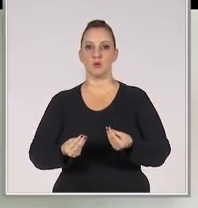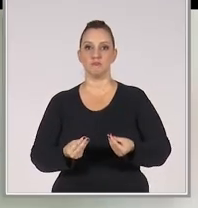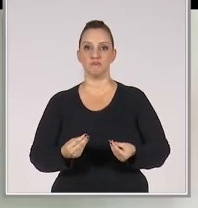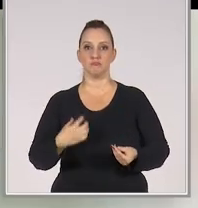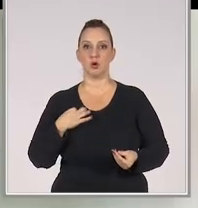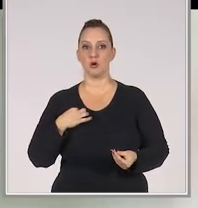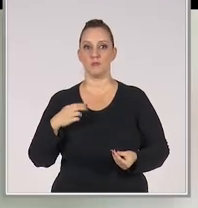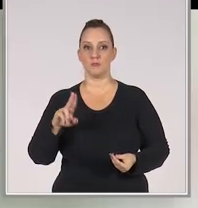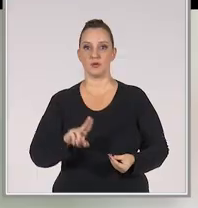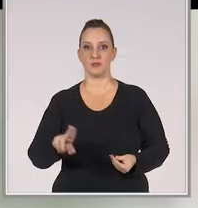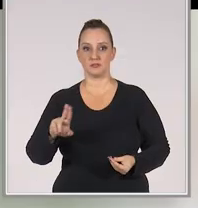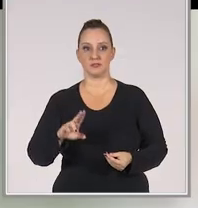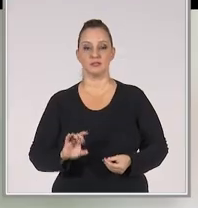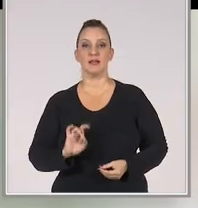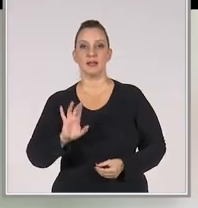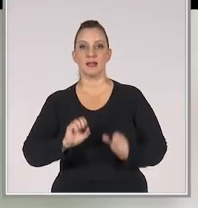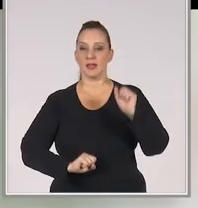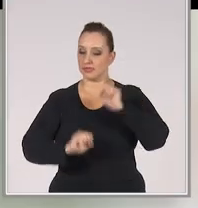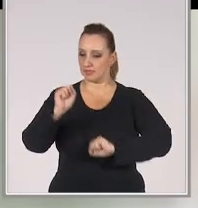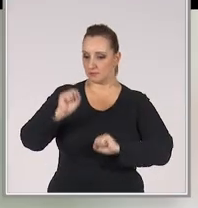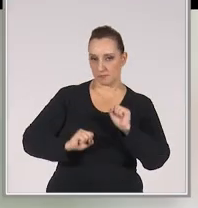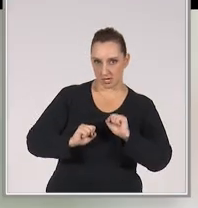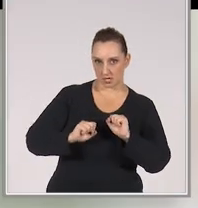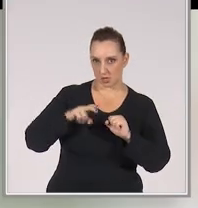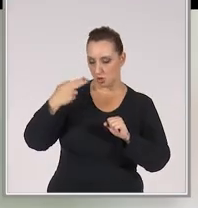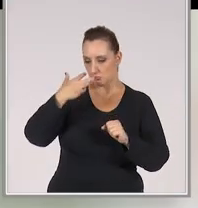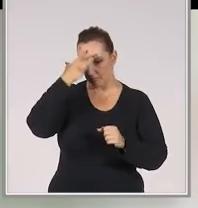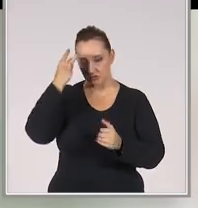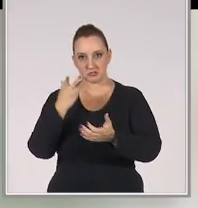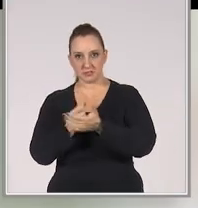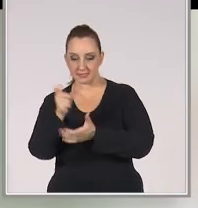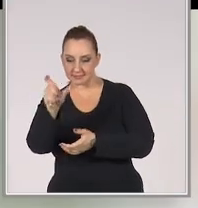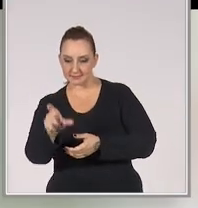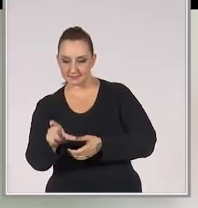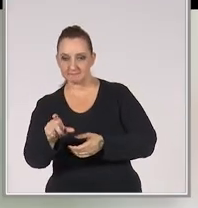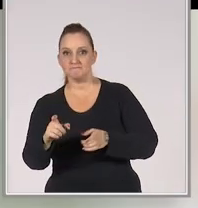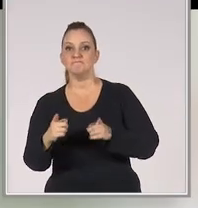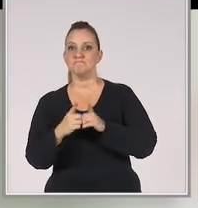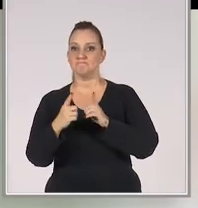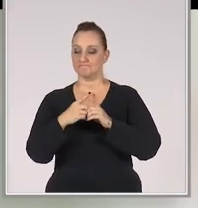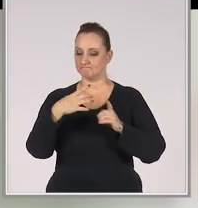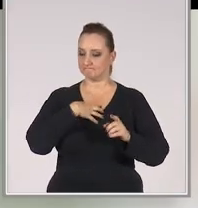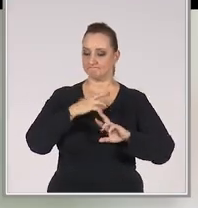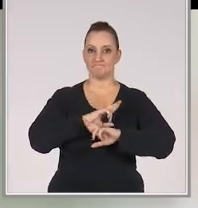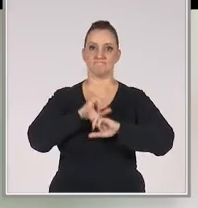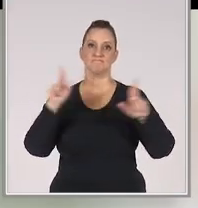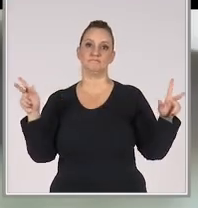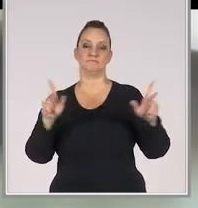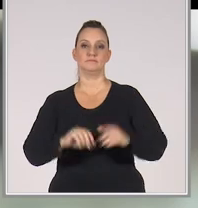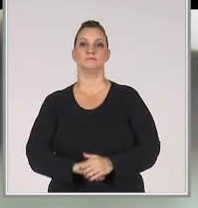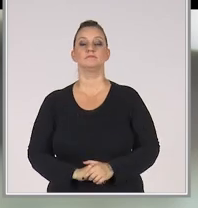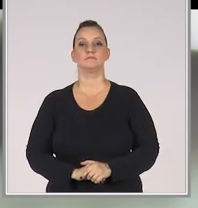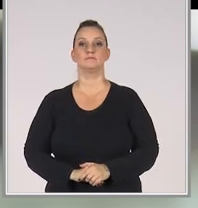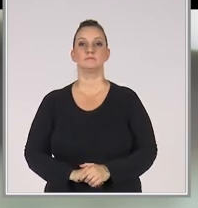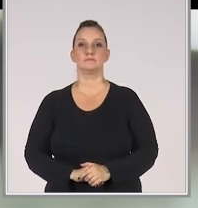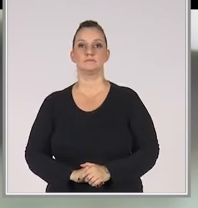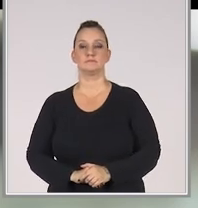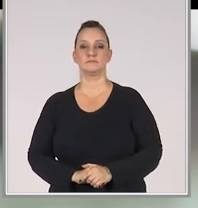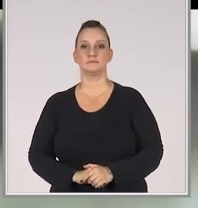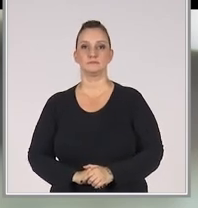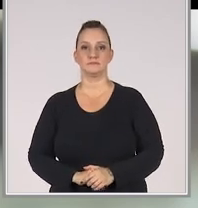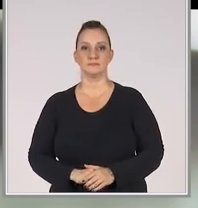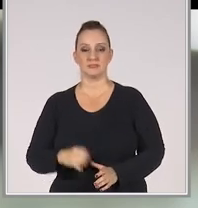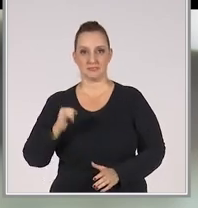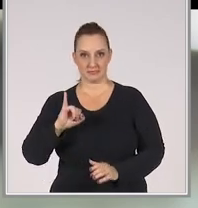deve ir vestido. Cada empresa ou cada cliente. Ele se veste de uma forma diferenciada. No caso de